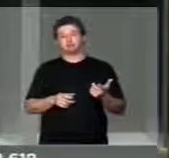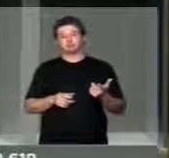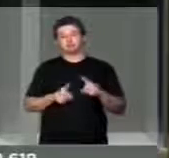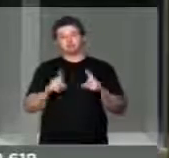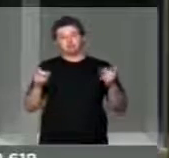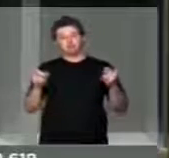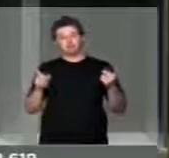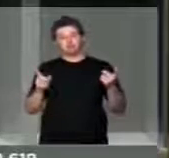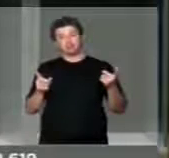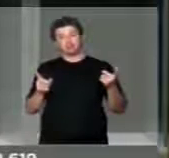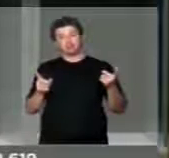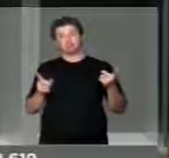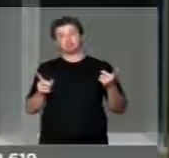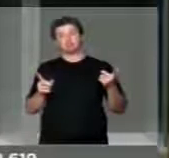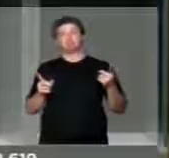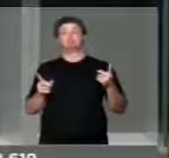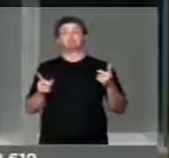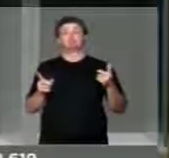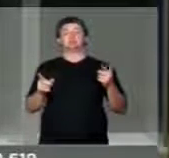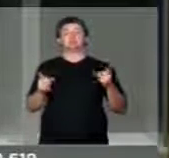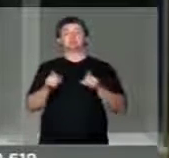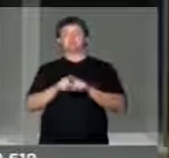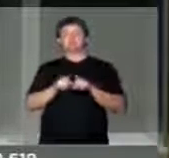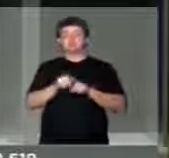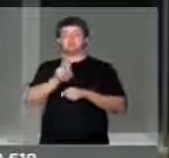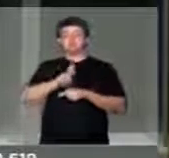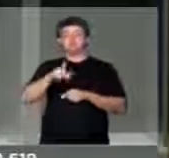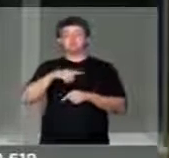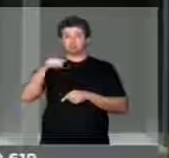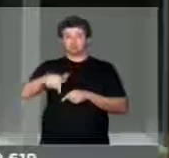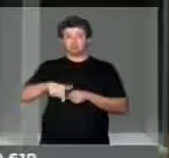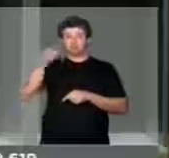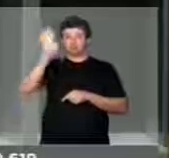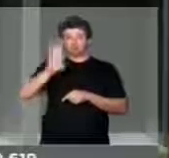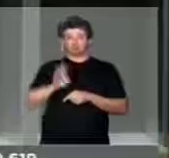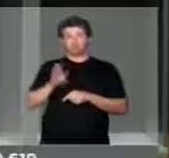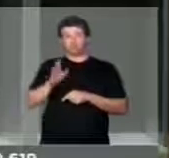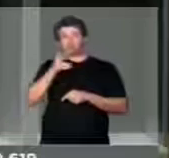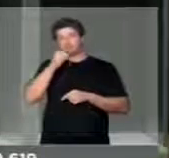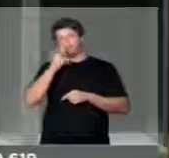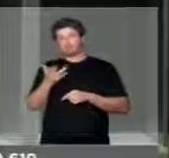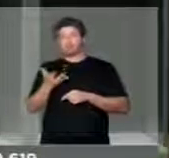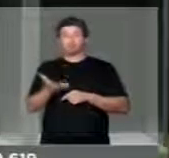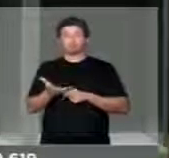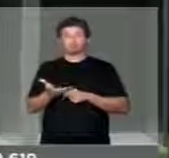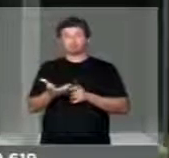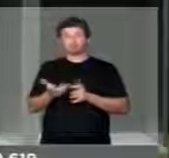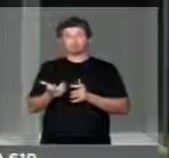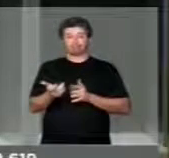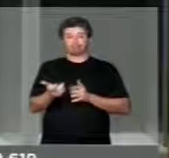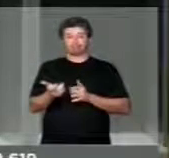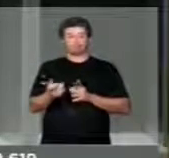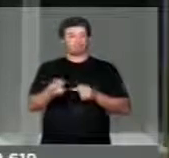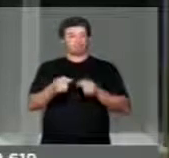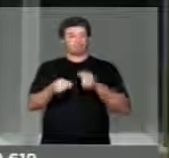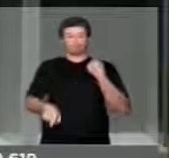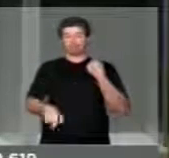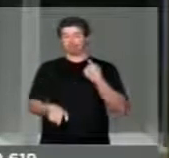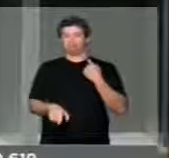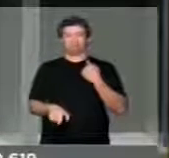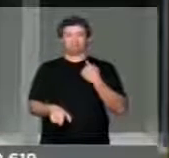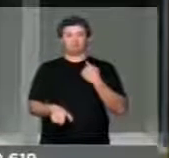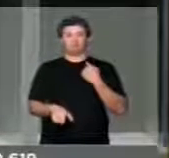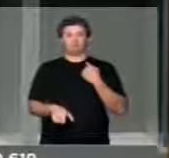mas ele está sendo utilizado no Brasil de forma distorcida.